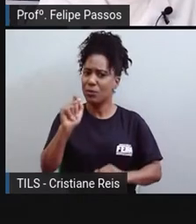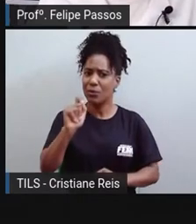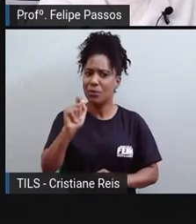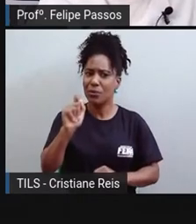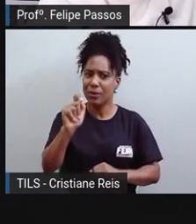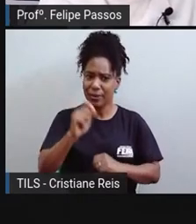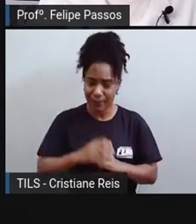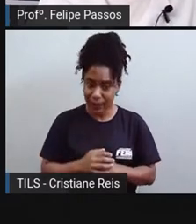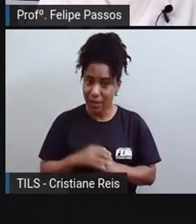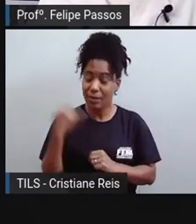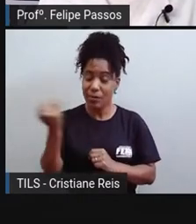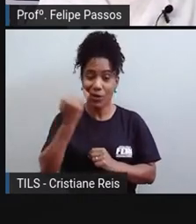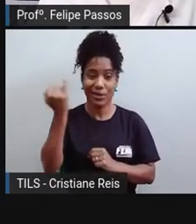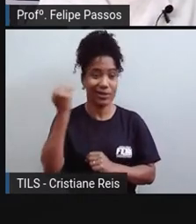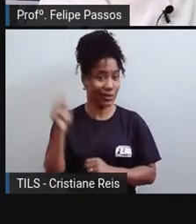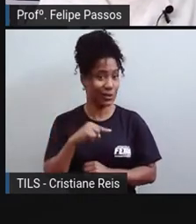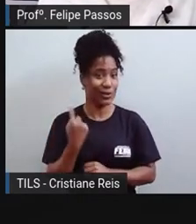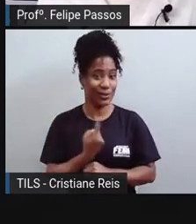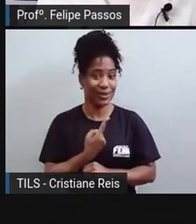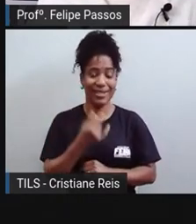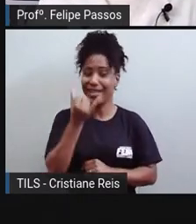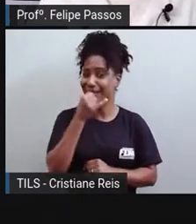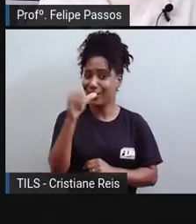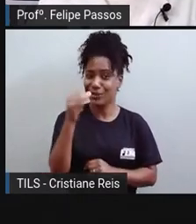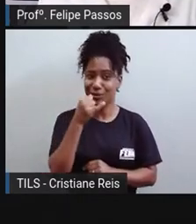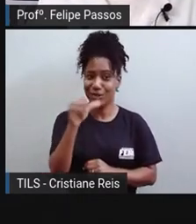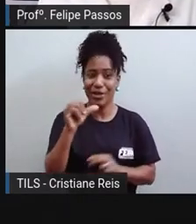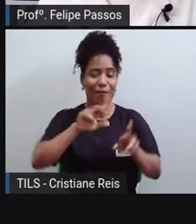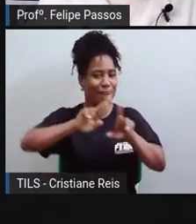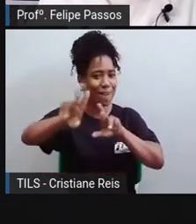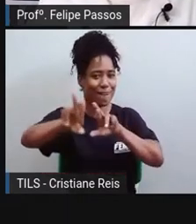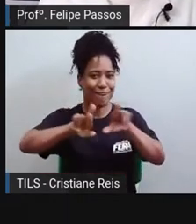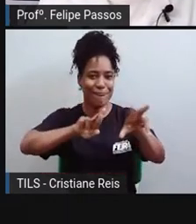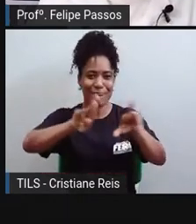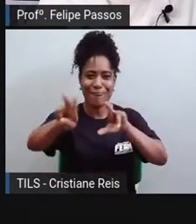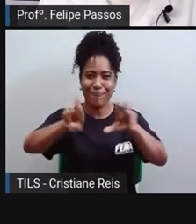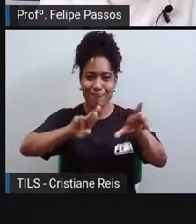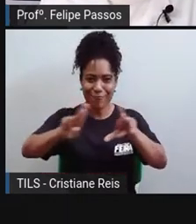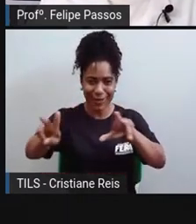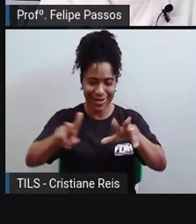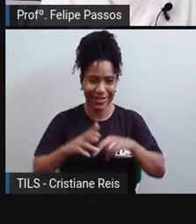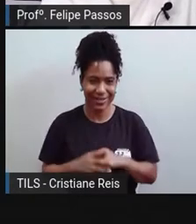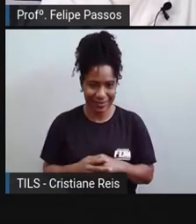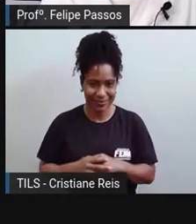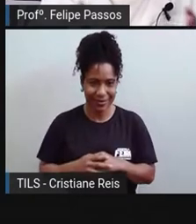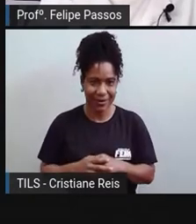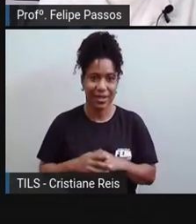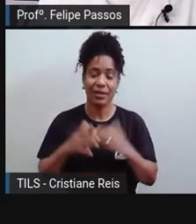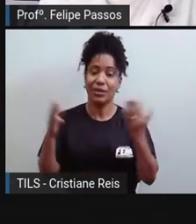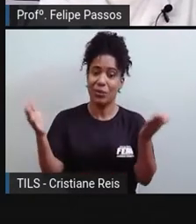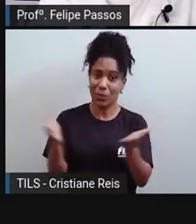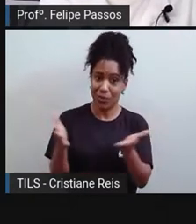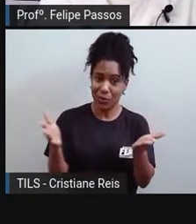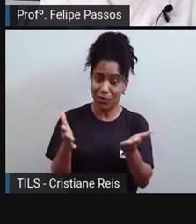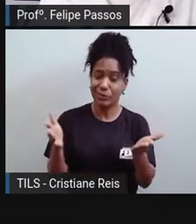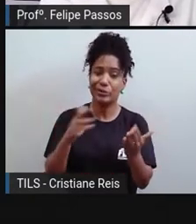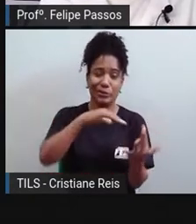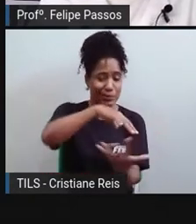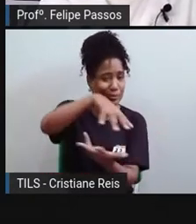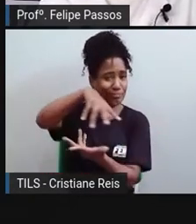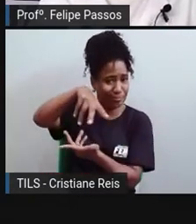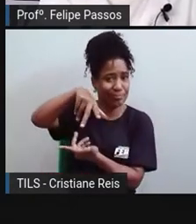fontes de energia que a gente utiliza, porque atualmente o planeta está passando por um colapso